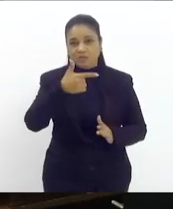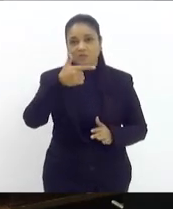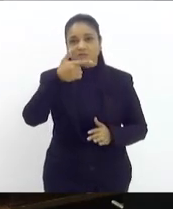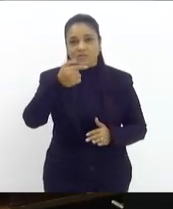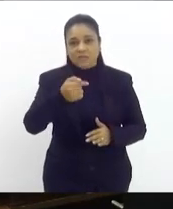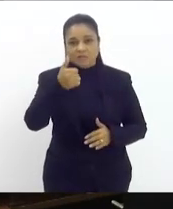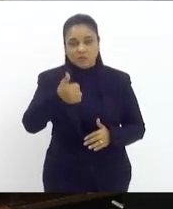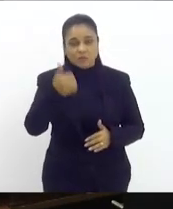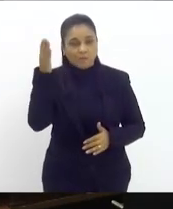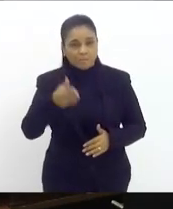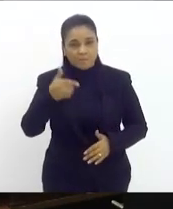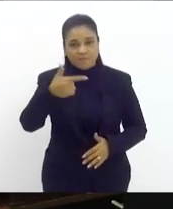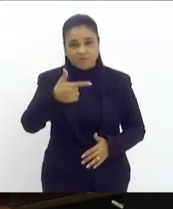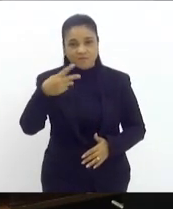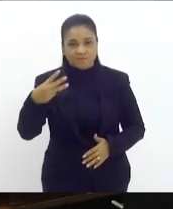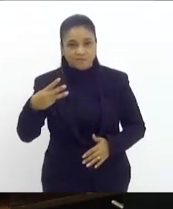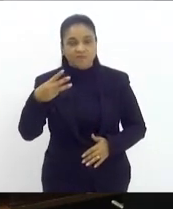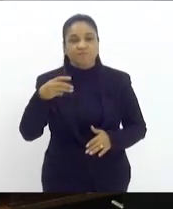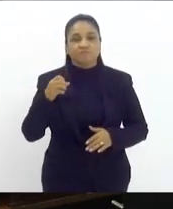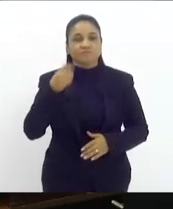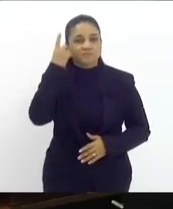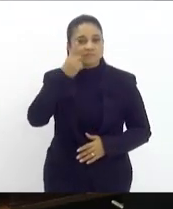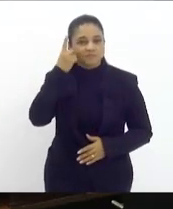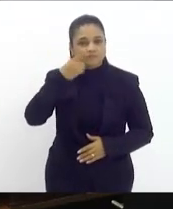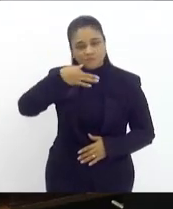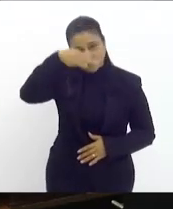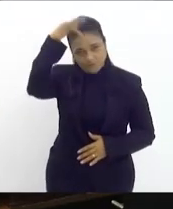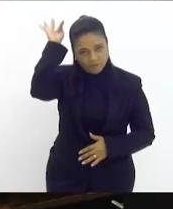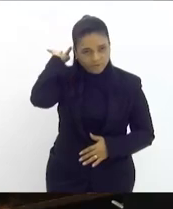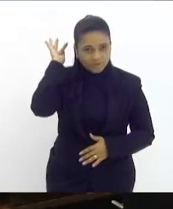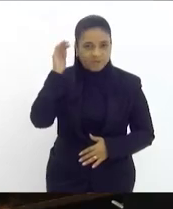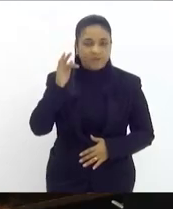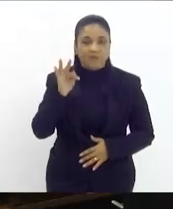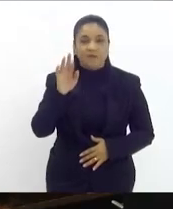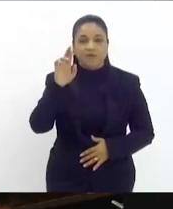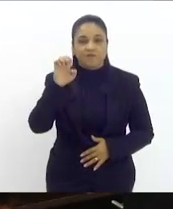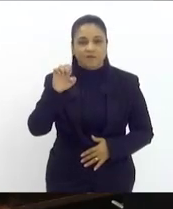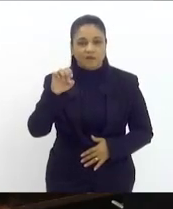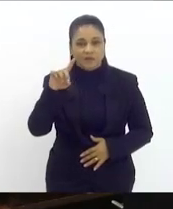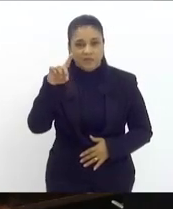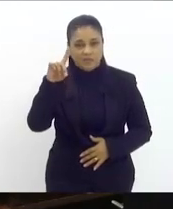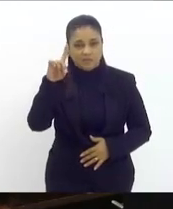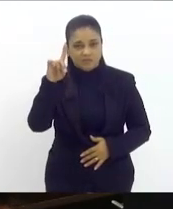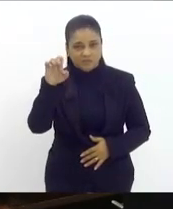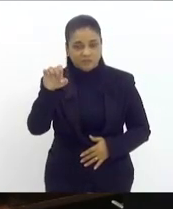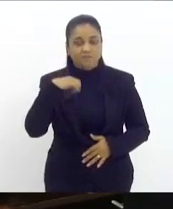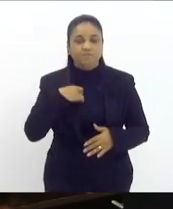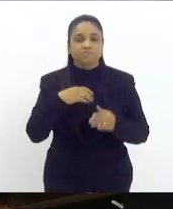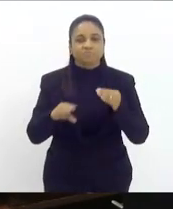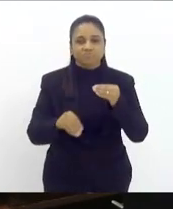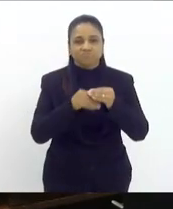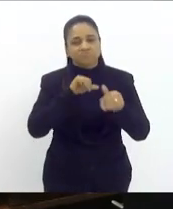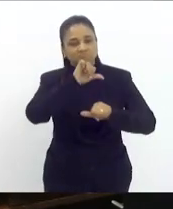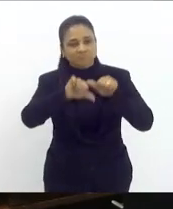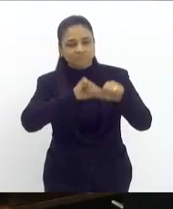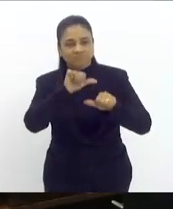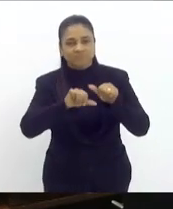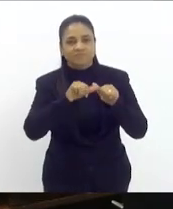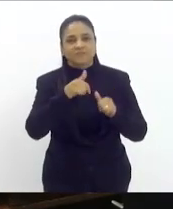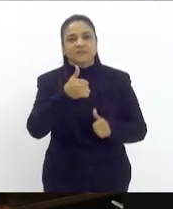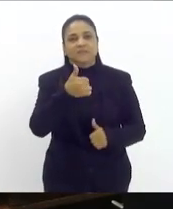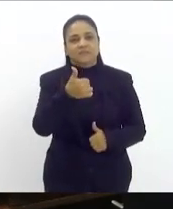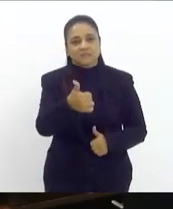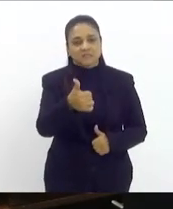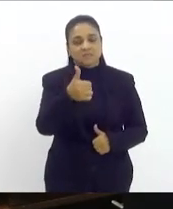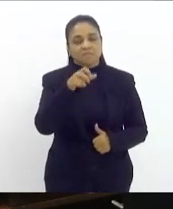2023, de autoria do deputado Fred Pacheco, que altera o anexo da lei 5.645 de 6 de